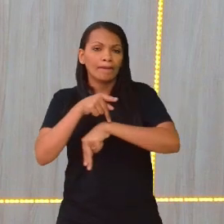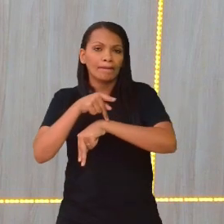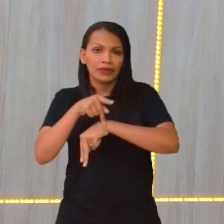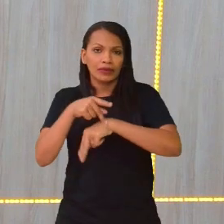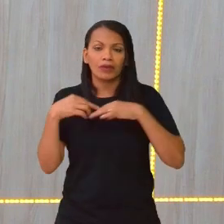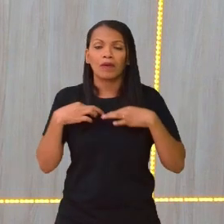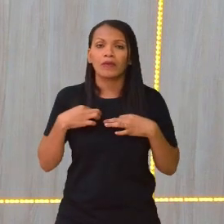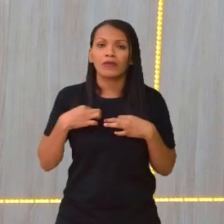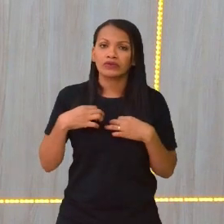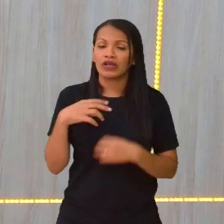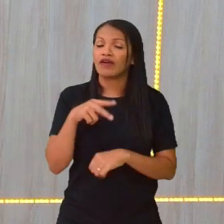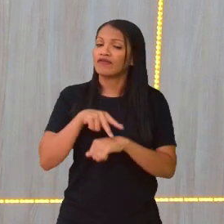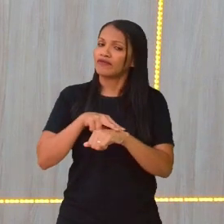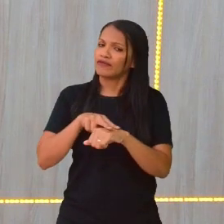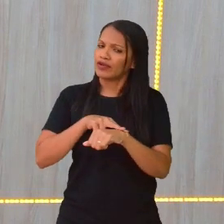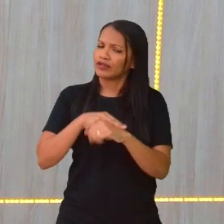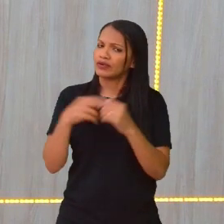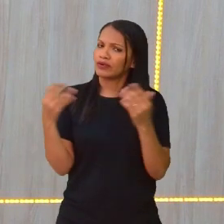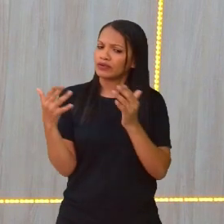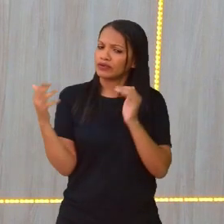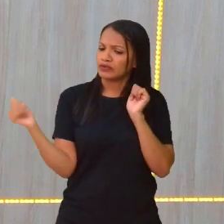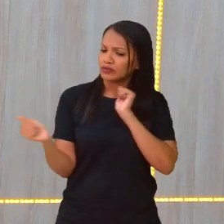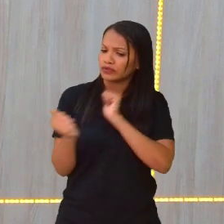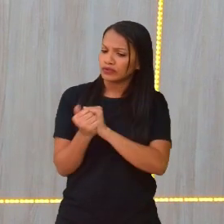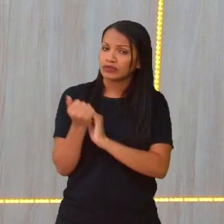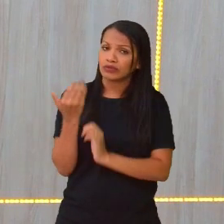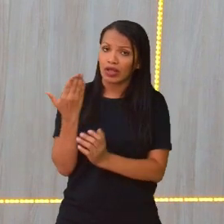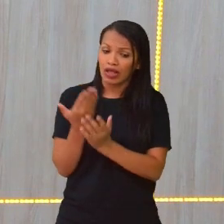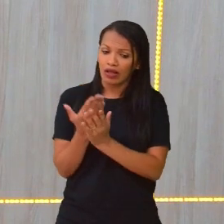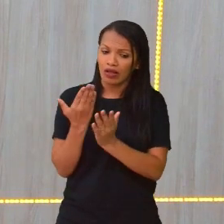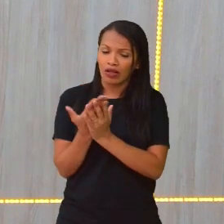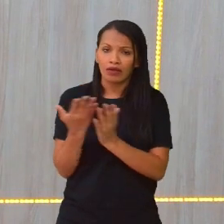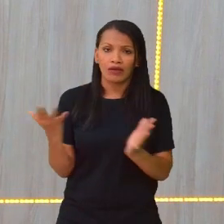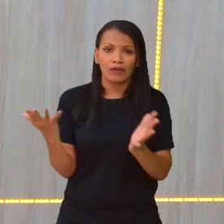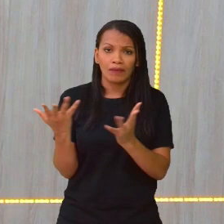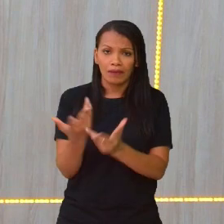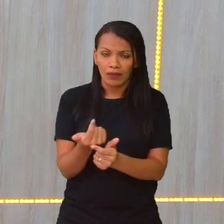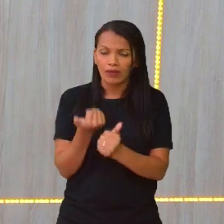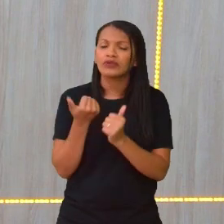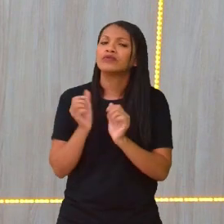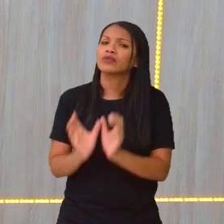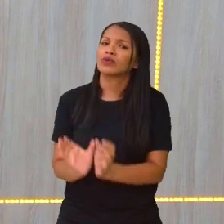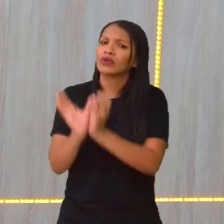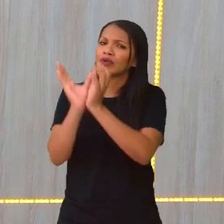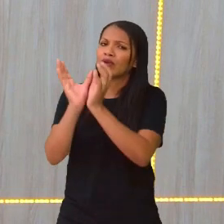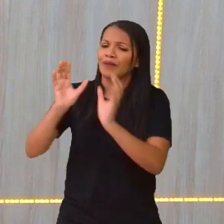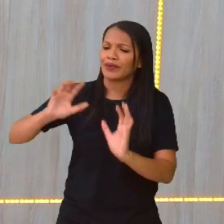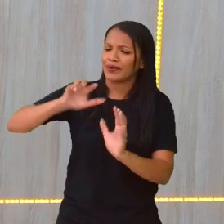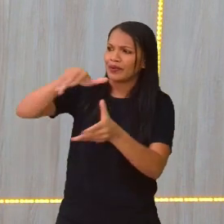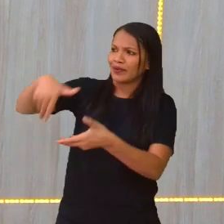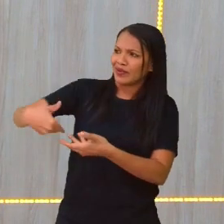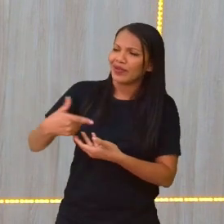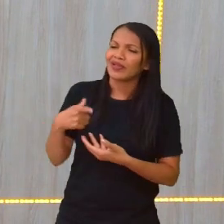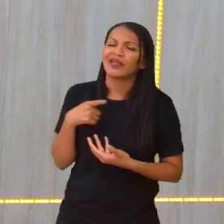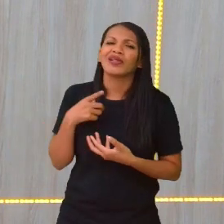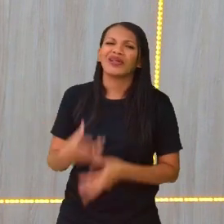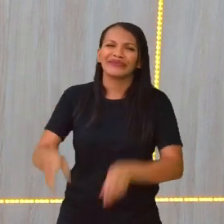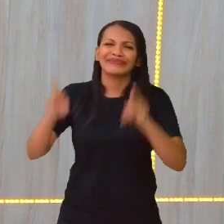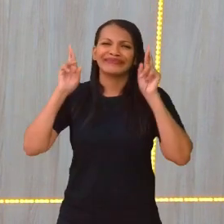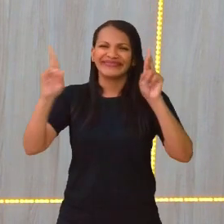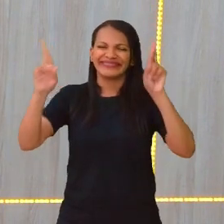verde. Me fazendo companhia também nessa aula maravilhosa sobre Copa do Mundo. Eu tenho a torcedora mais